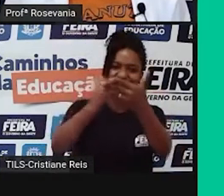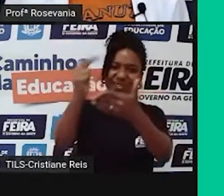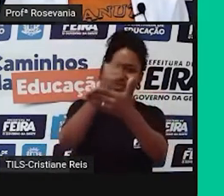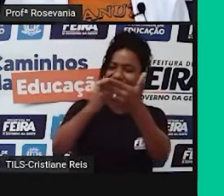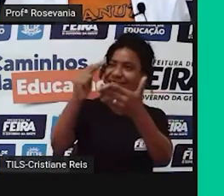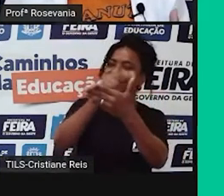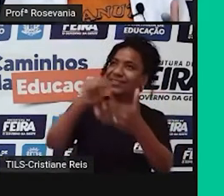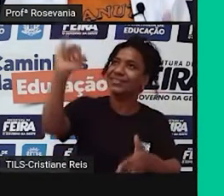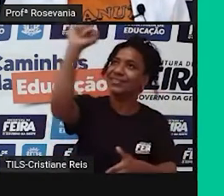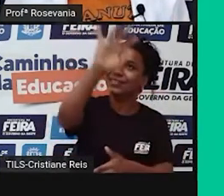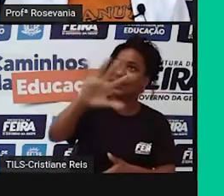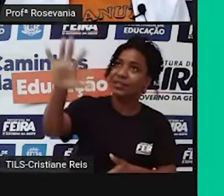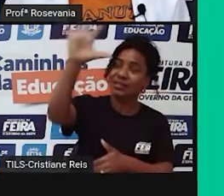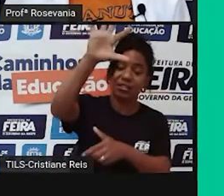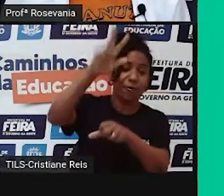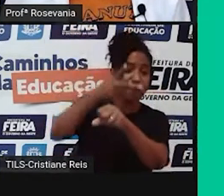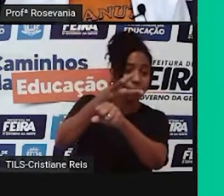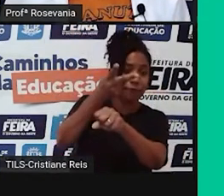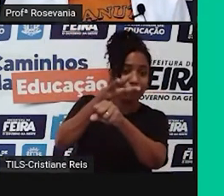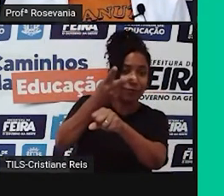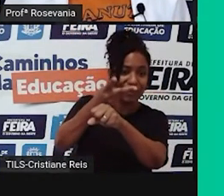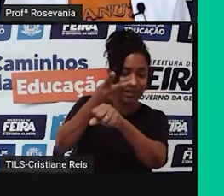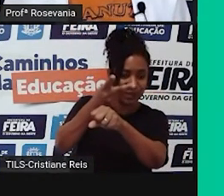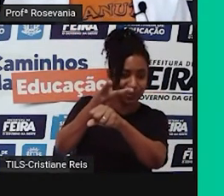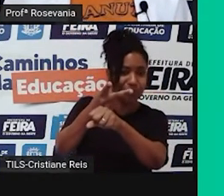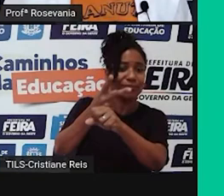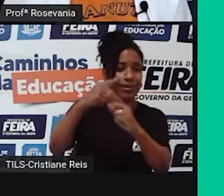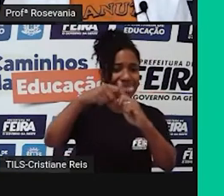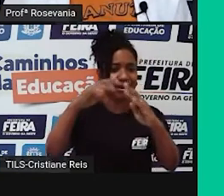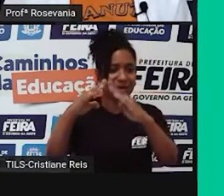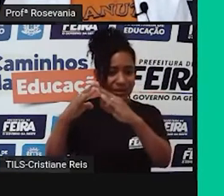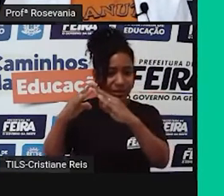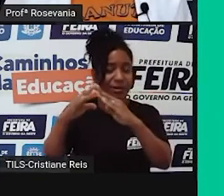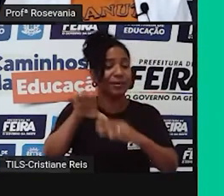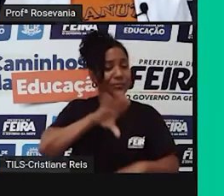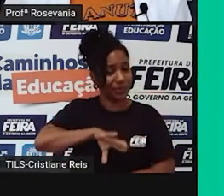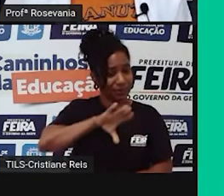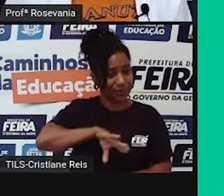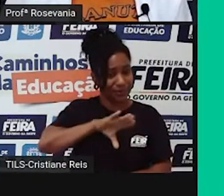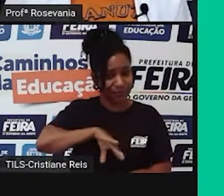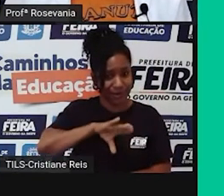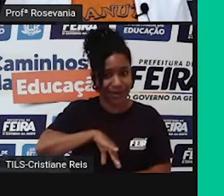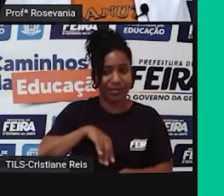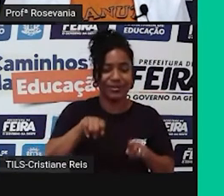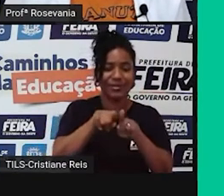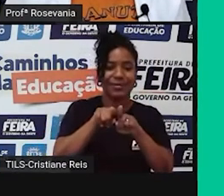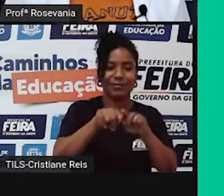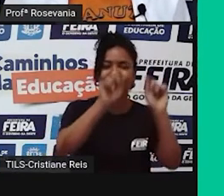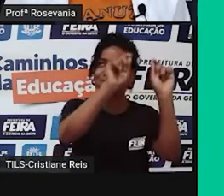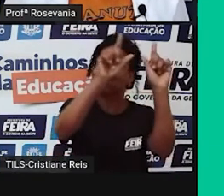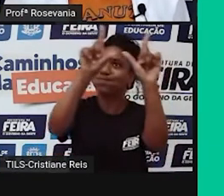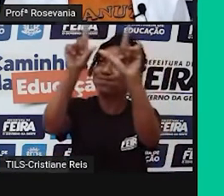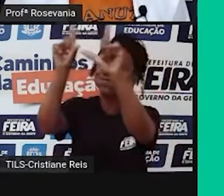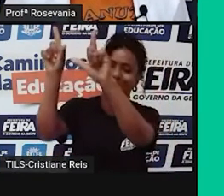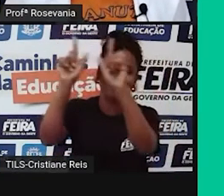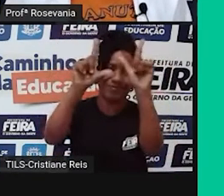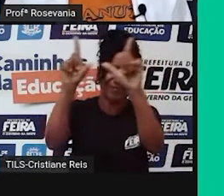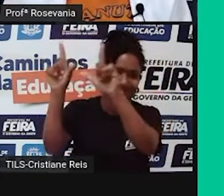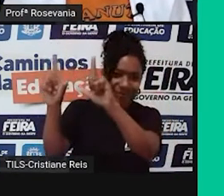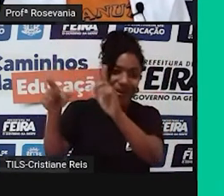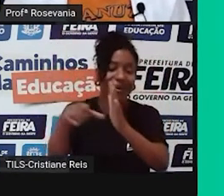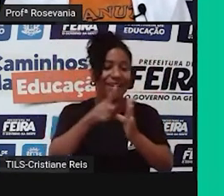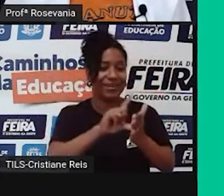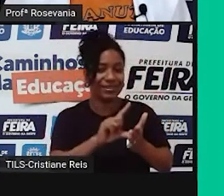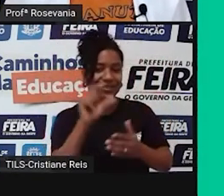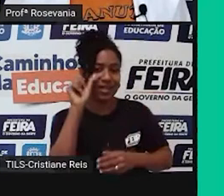característica, né, que nós herdamos dos povos colonizadores. A questão dos azulejos, né, que antes tinha muito azul,